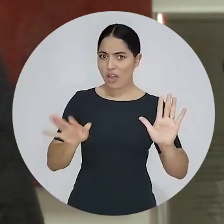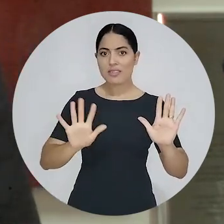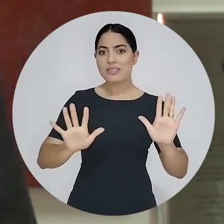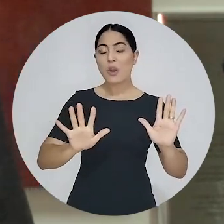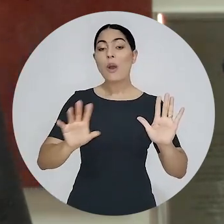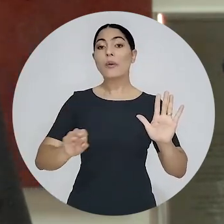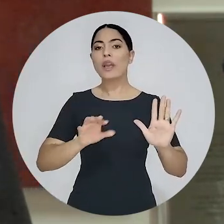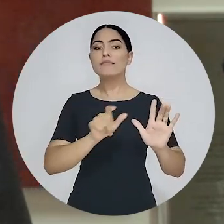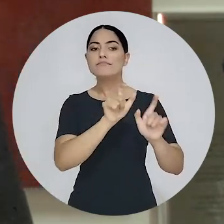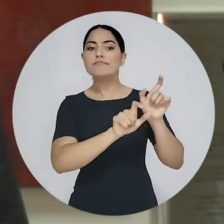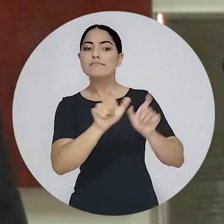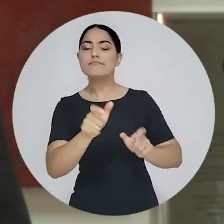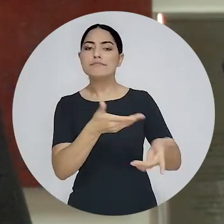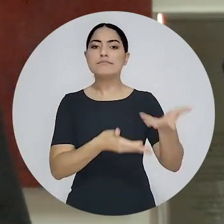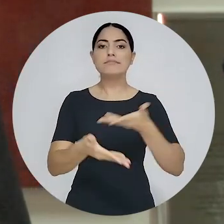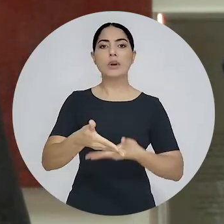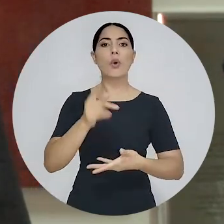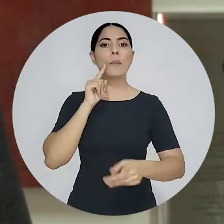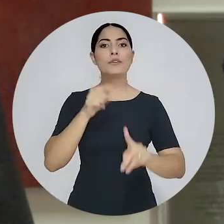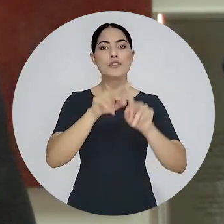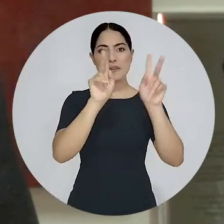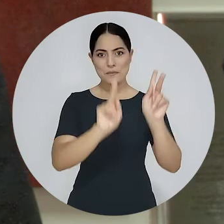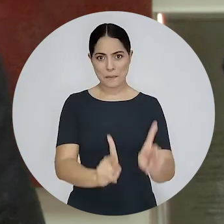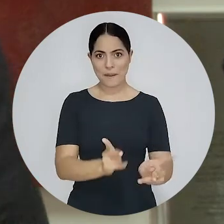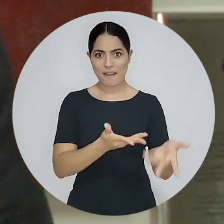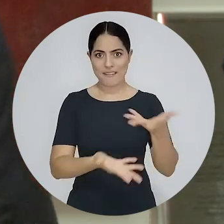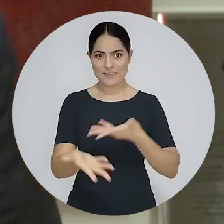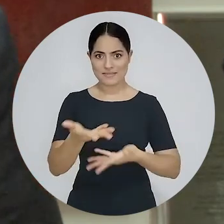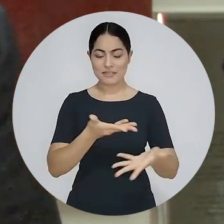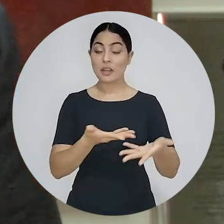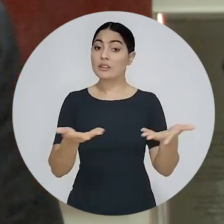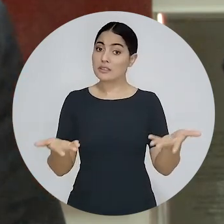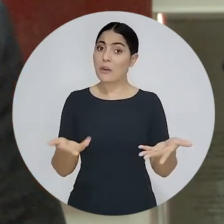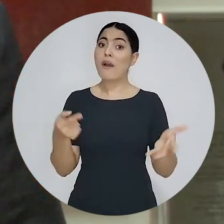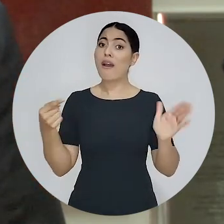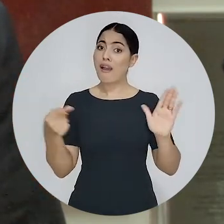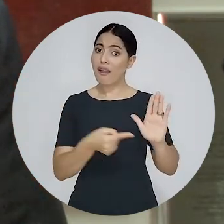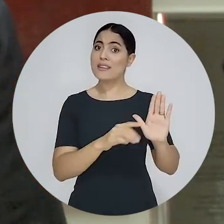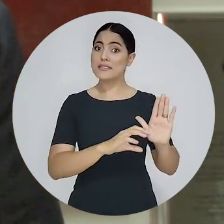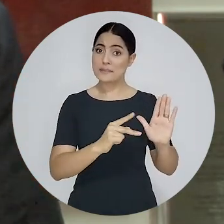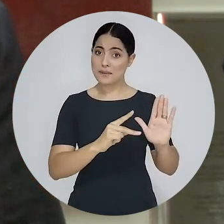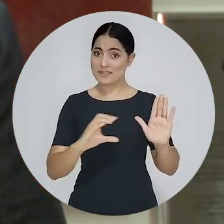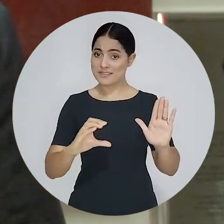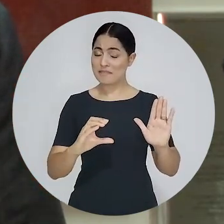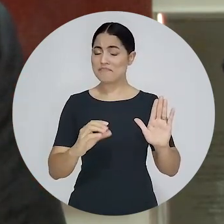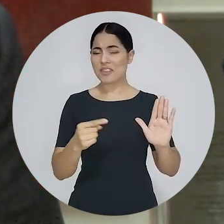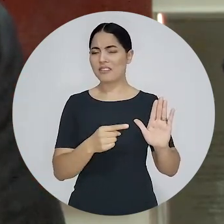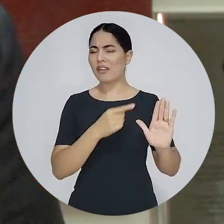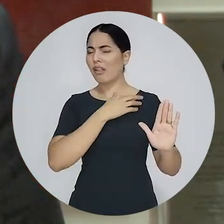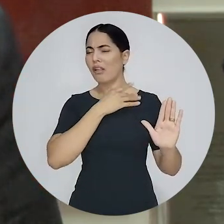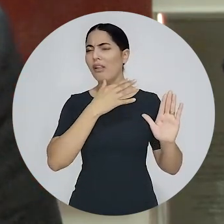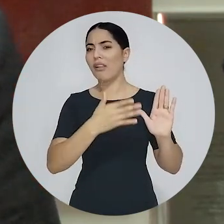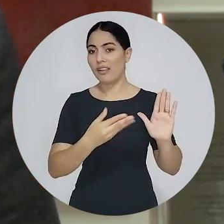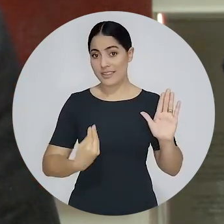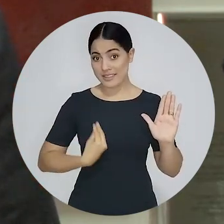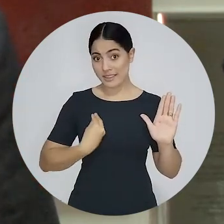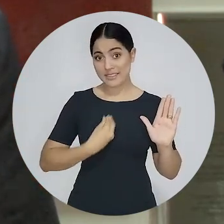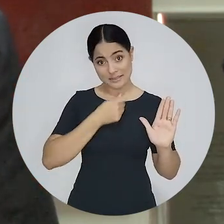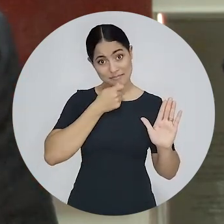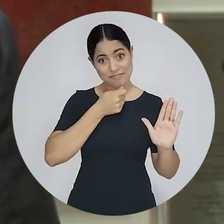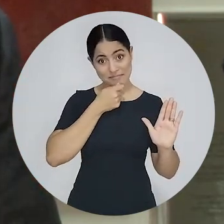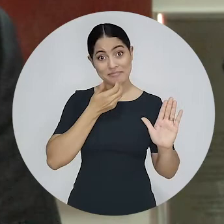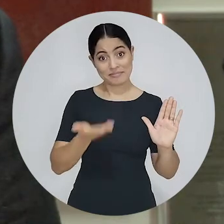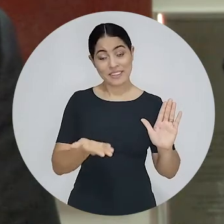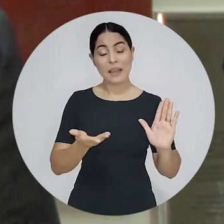deve efetivamente buscar a pacificação social. Então é um Código importantíssimo, ainda recente, em termos históricos,